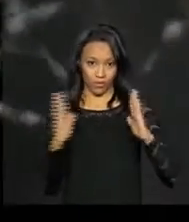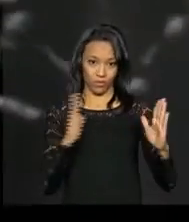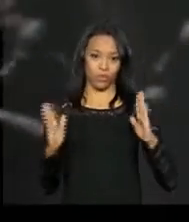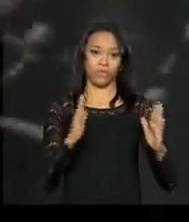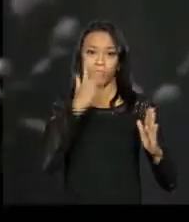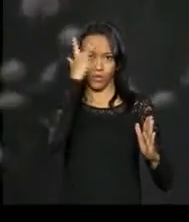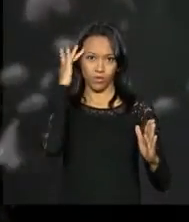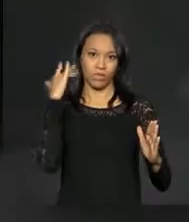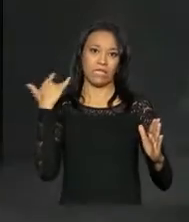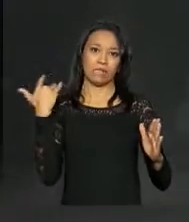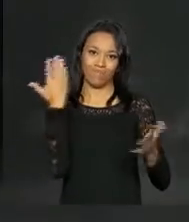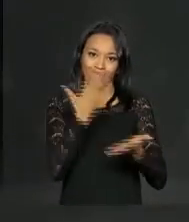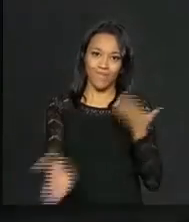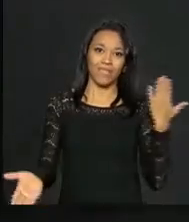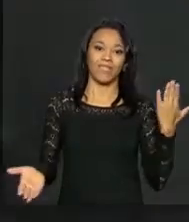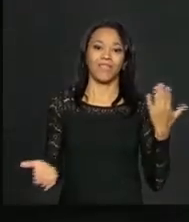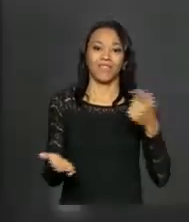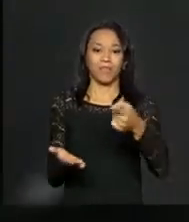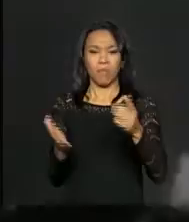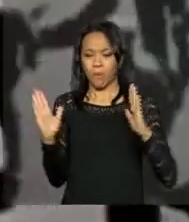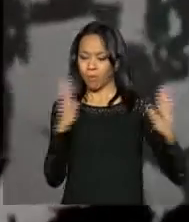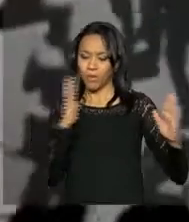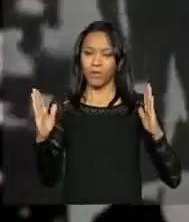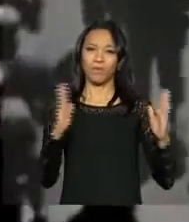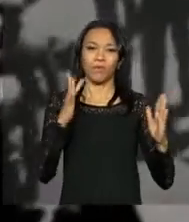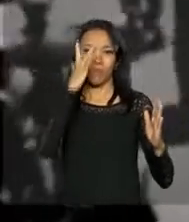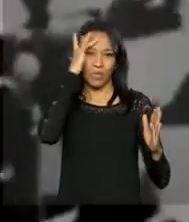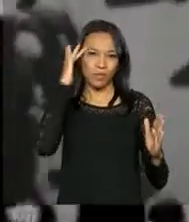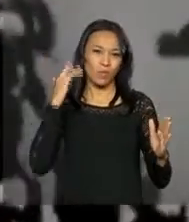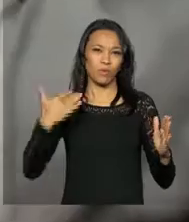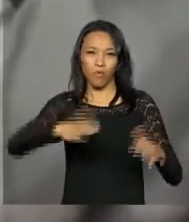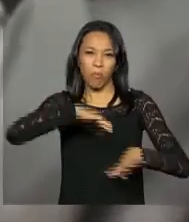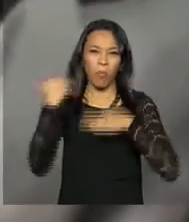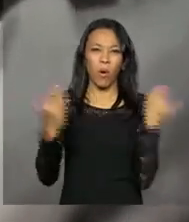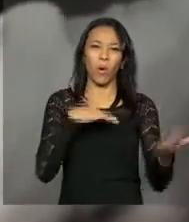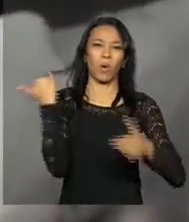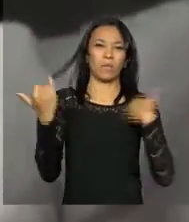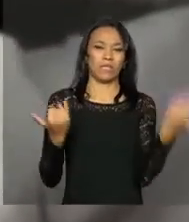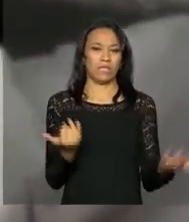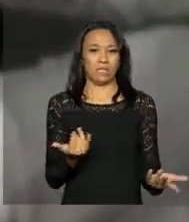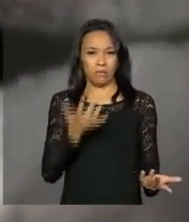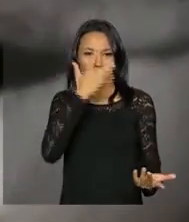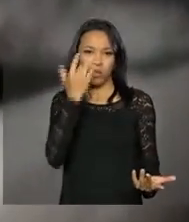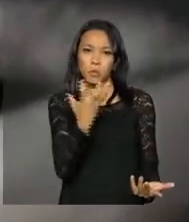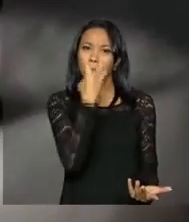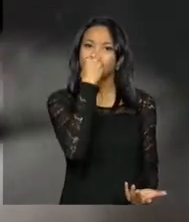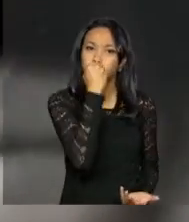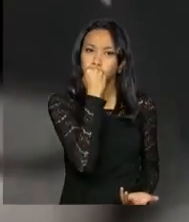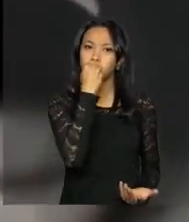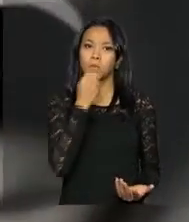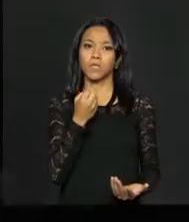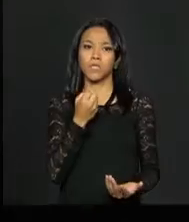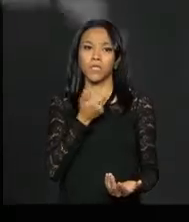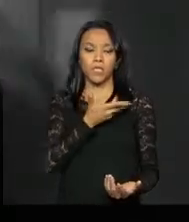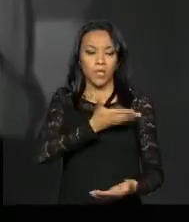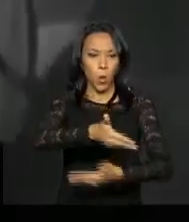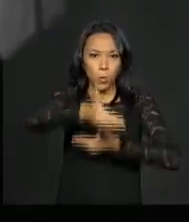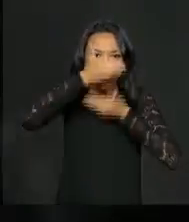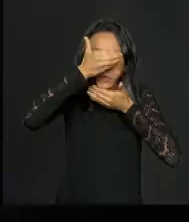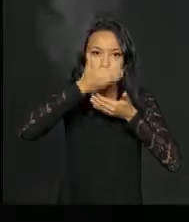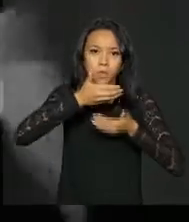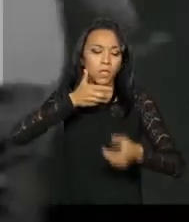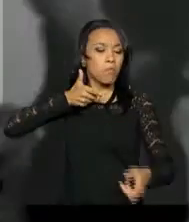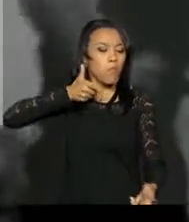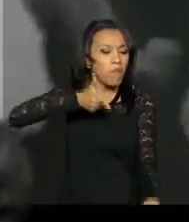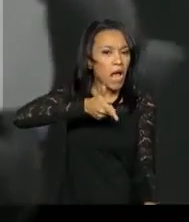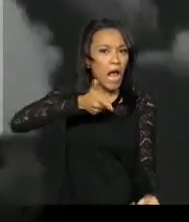tivemos uma geração completa, exterminada, sendo ou morto, ou desaparecido, ou perseguidos